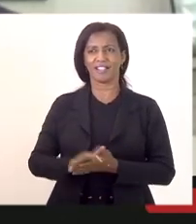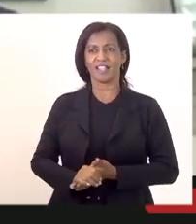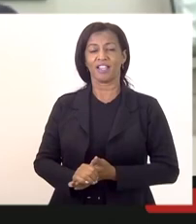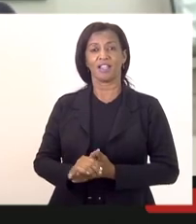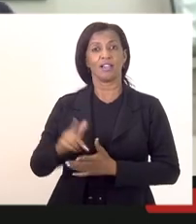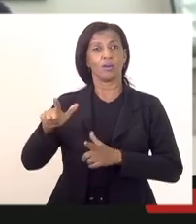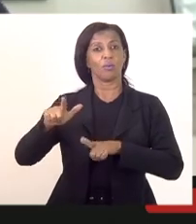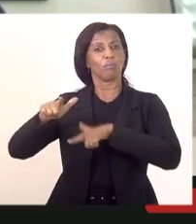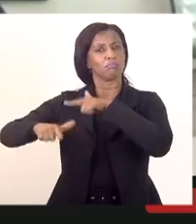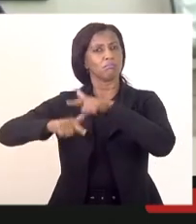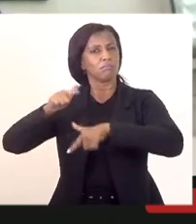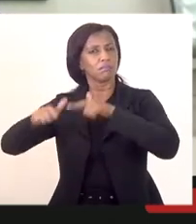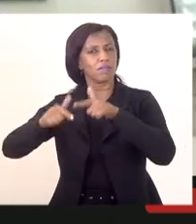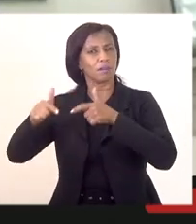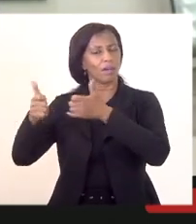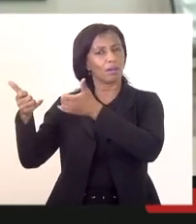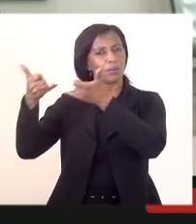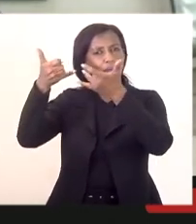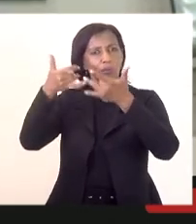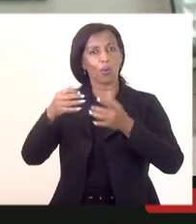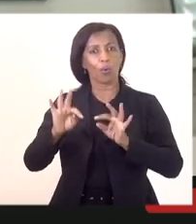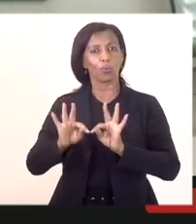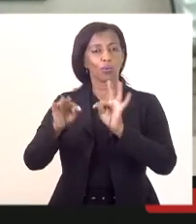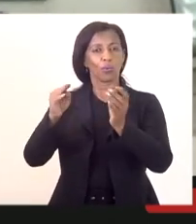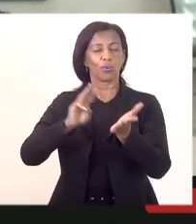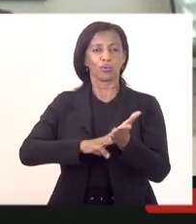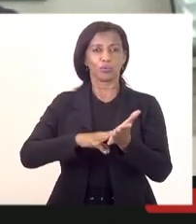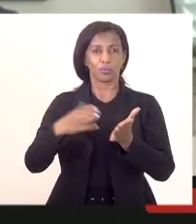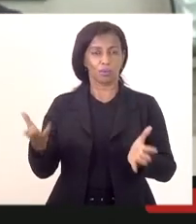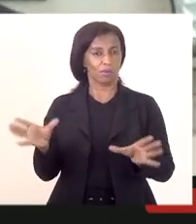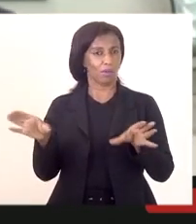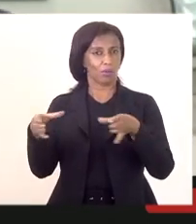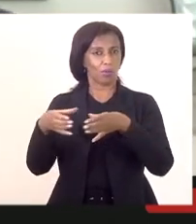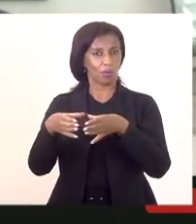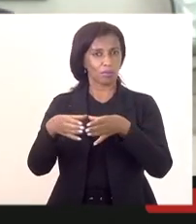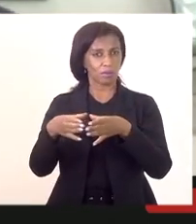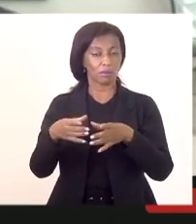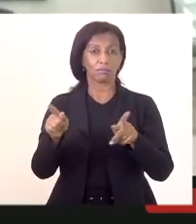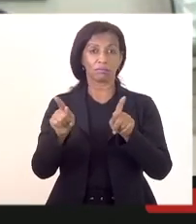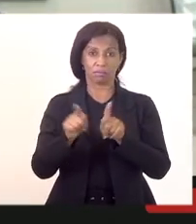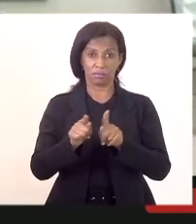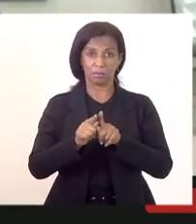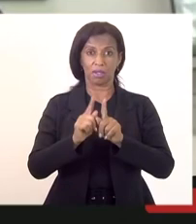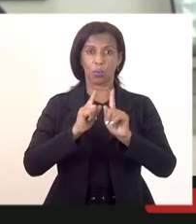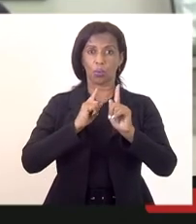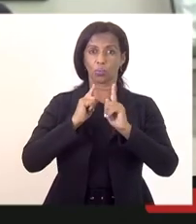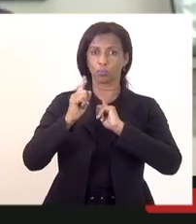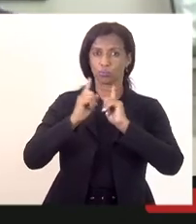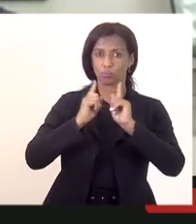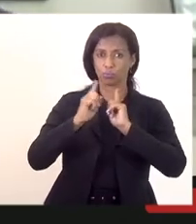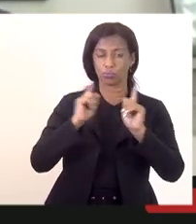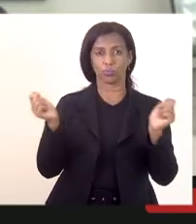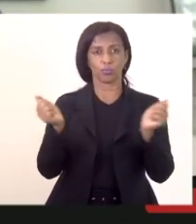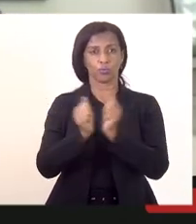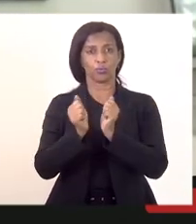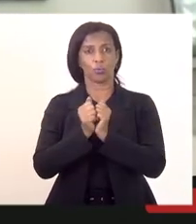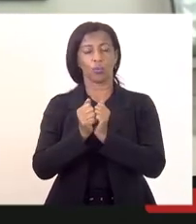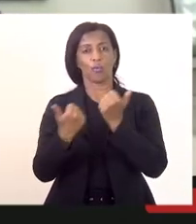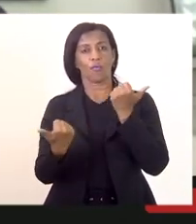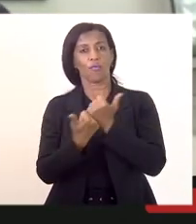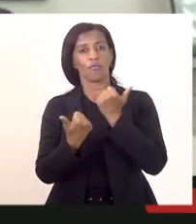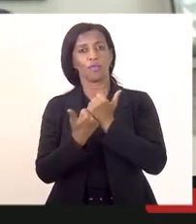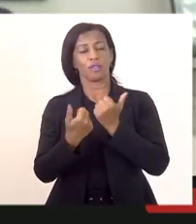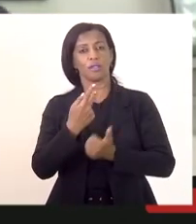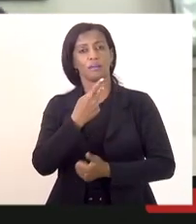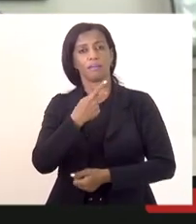de trabalho que foi definido por todos os membros da comissão, mas, sobretudo, fruto de um diálogo meu com V. Exª, Vice-Presidente da Comissão de